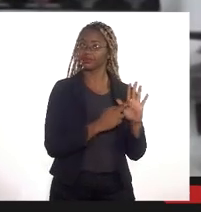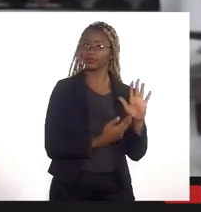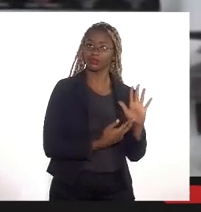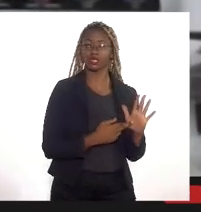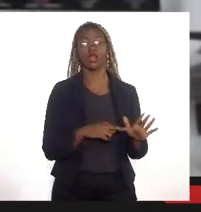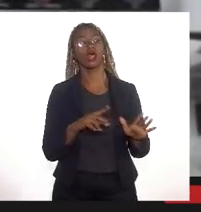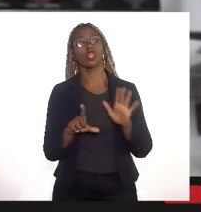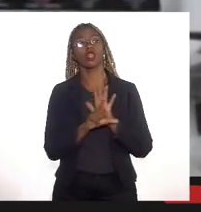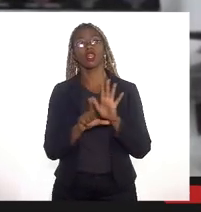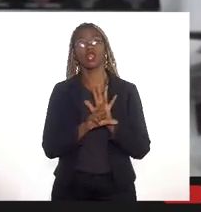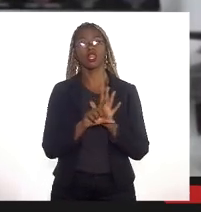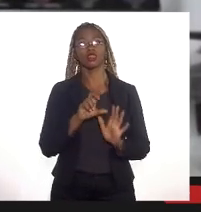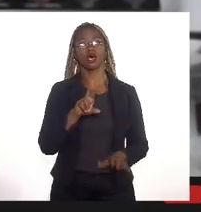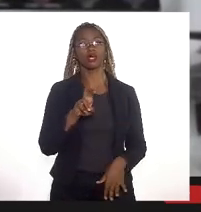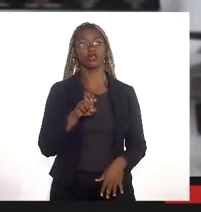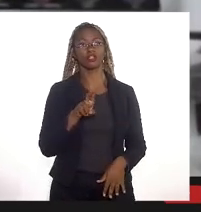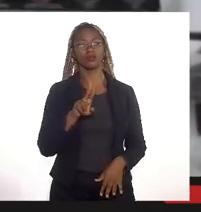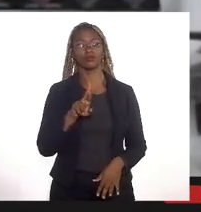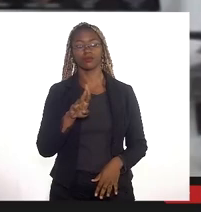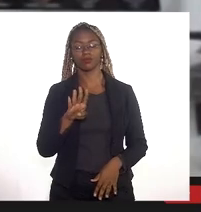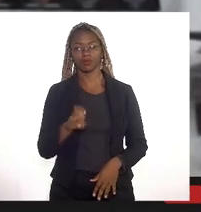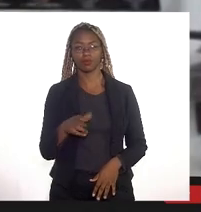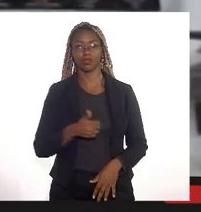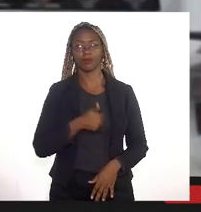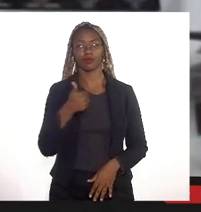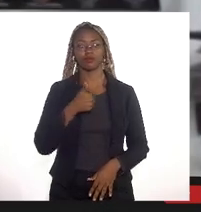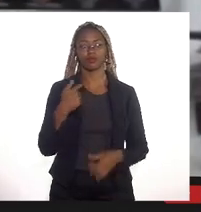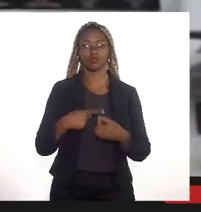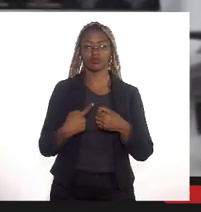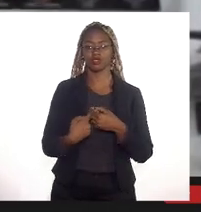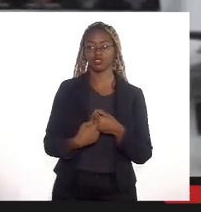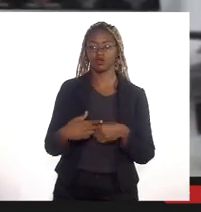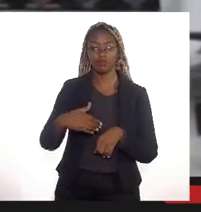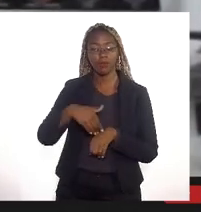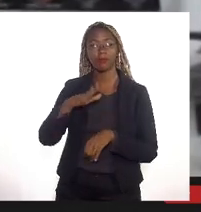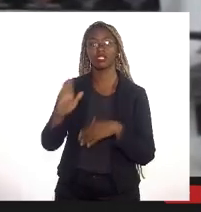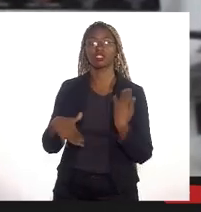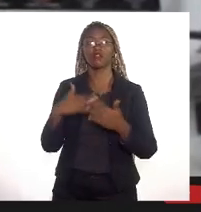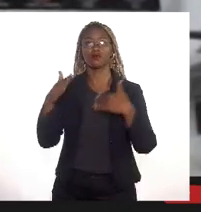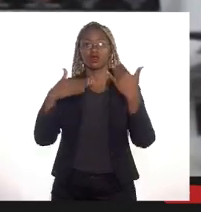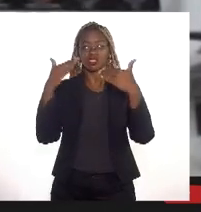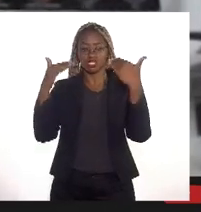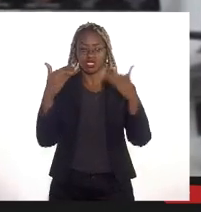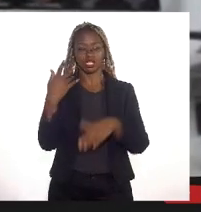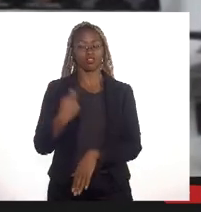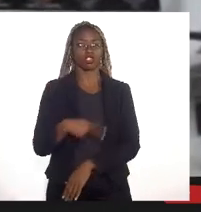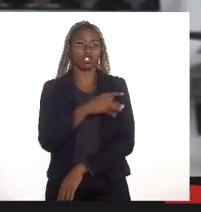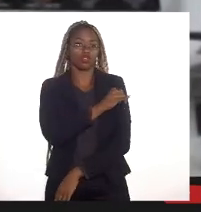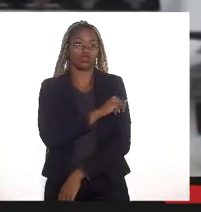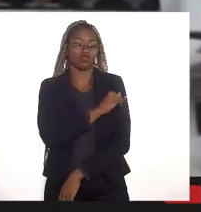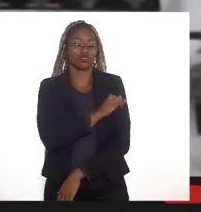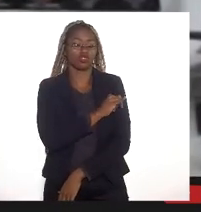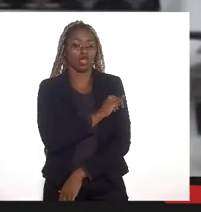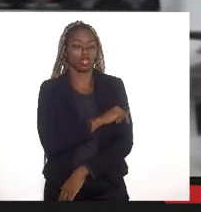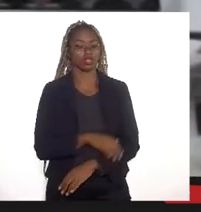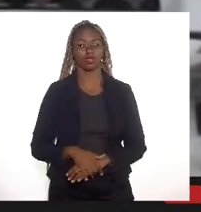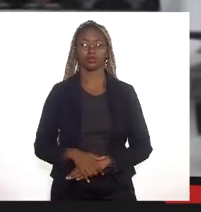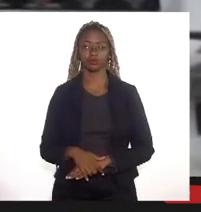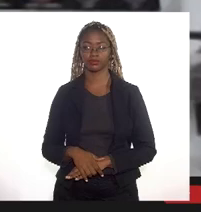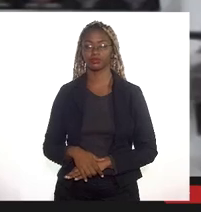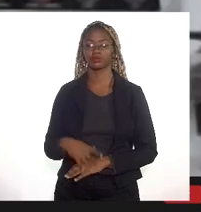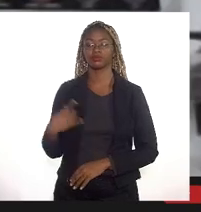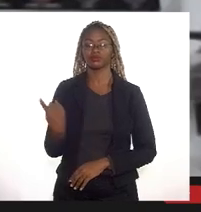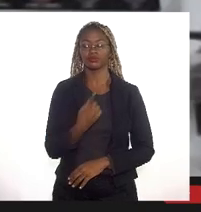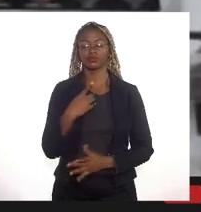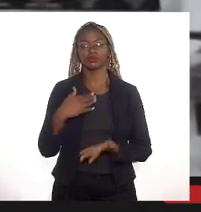REURB é o primeiro município e eu tenho toda a certeza que o município mais avançado no estado do Rio de Janeiro aonde a Secretaria de Urbanismo está empenhada